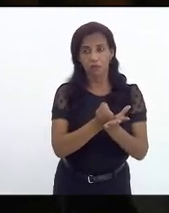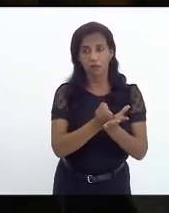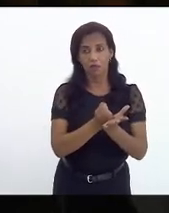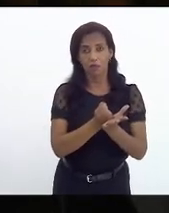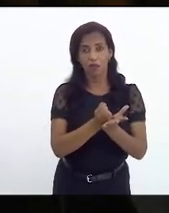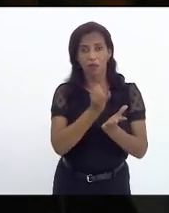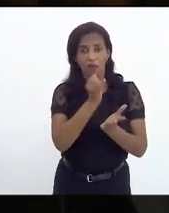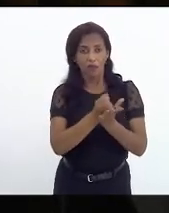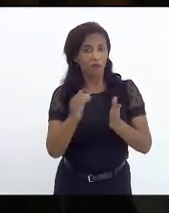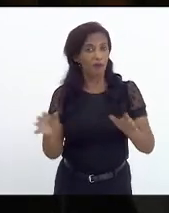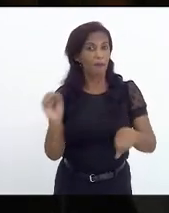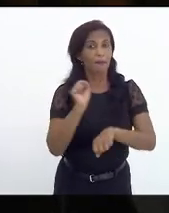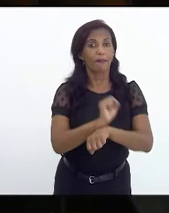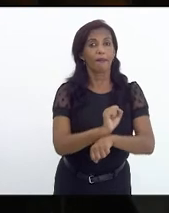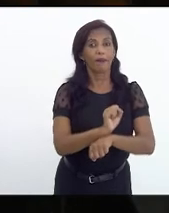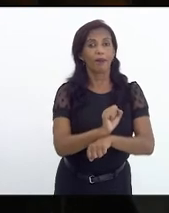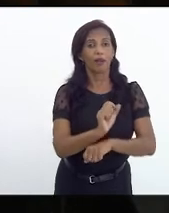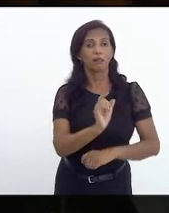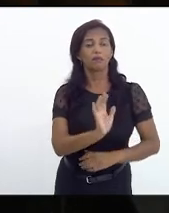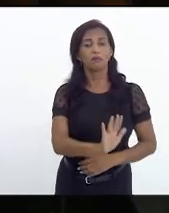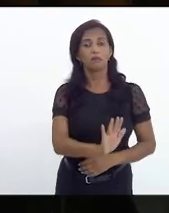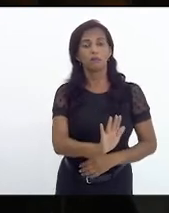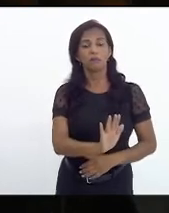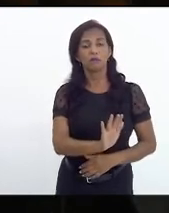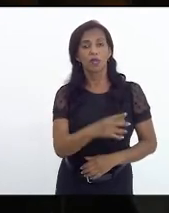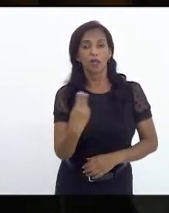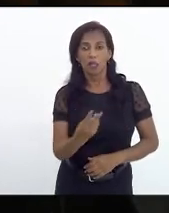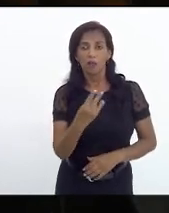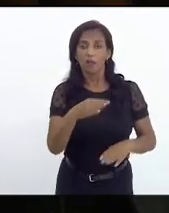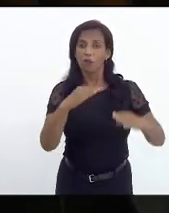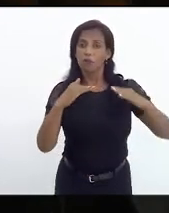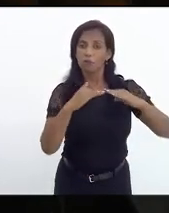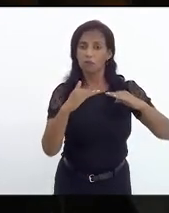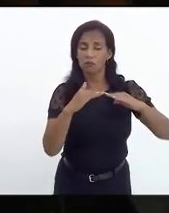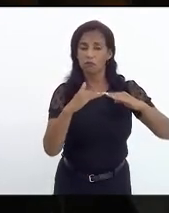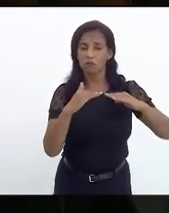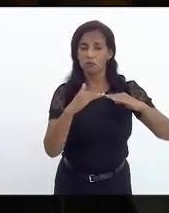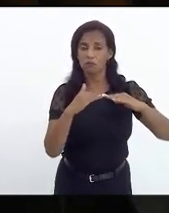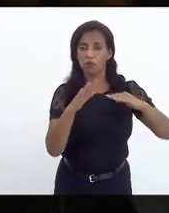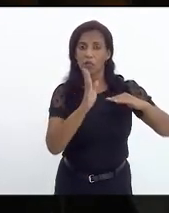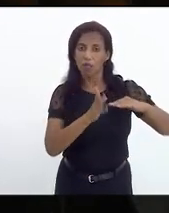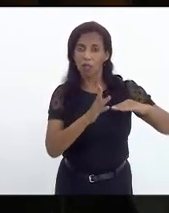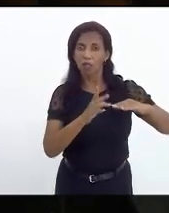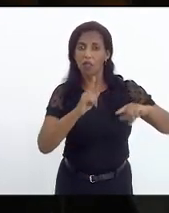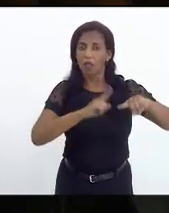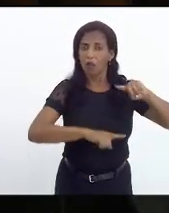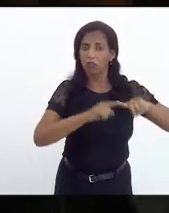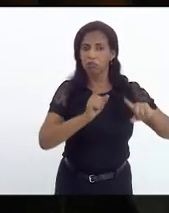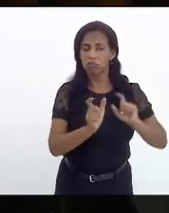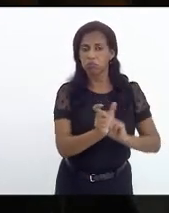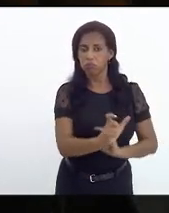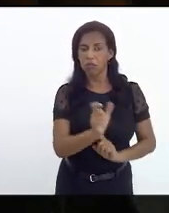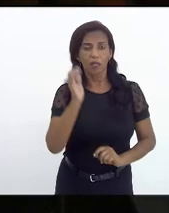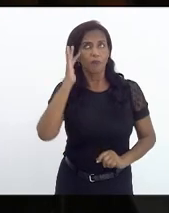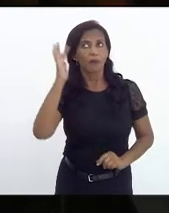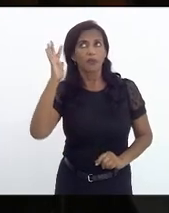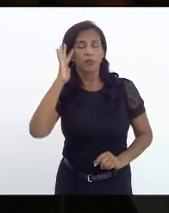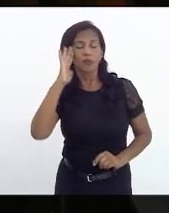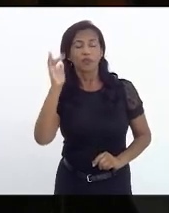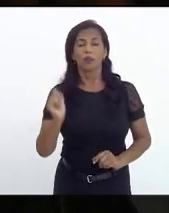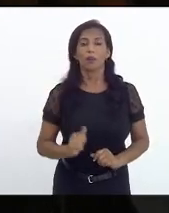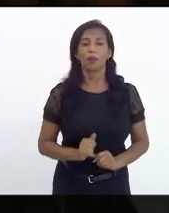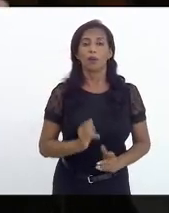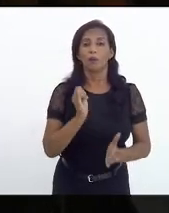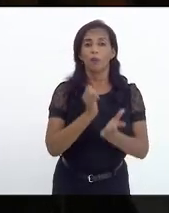inflacionar o preço naquele valor que está o produto. Imaginemos uma